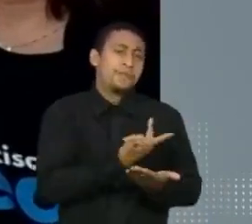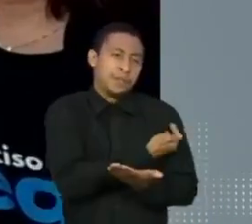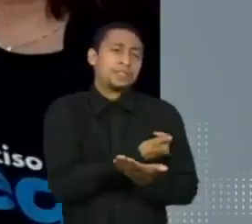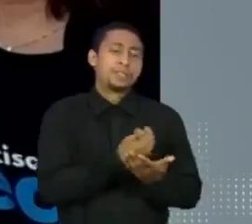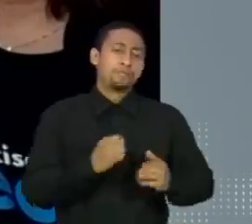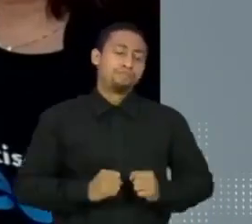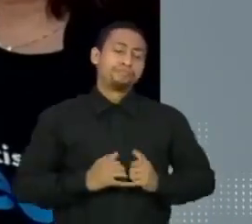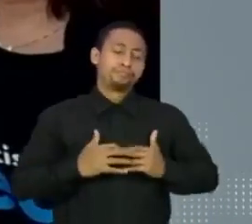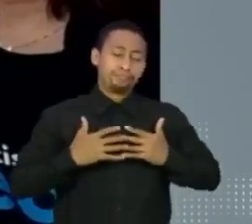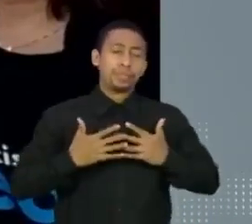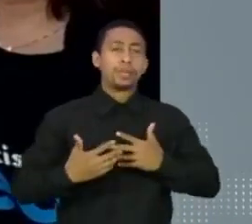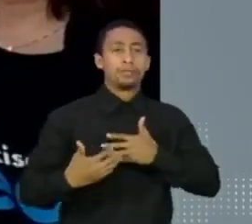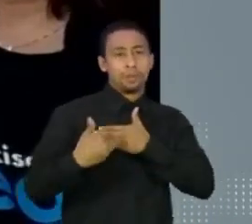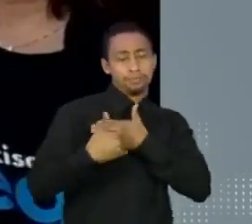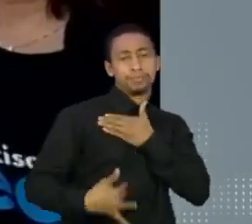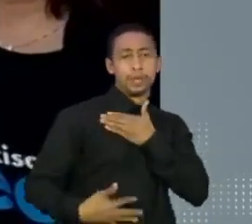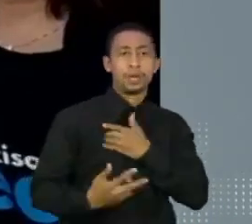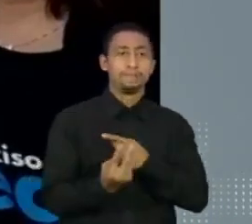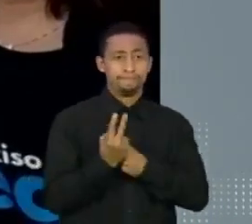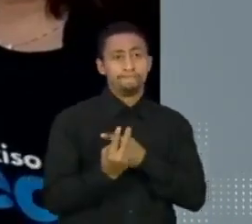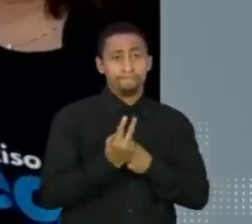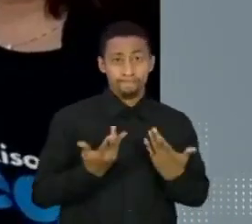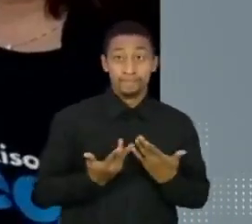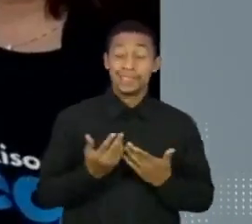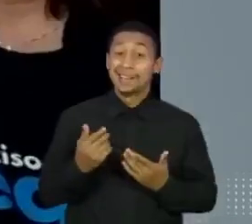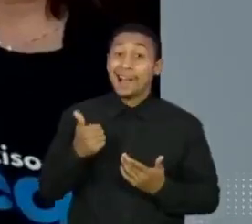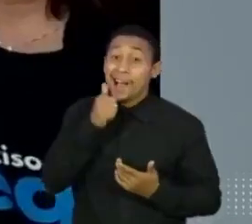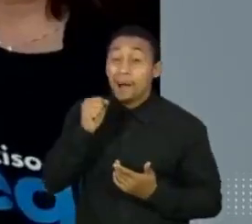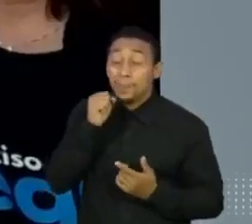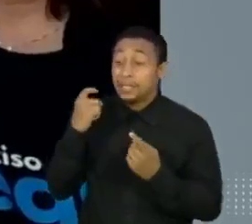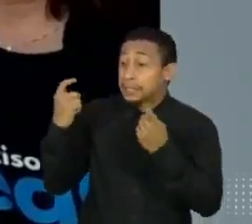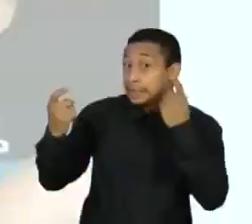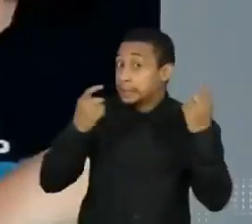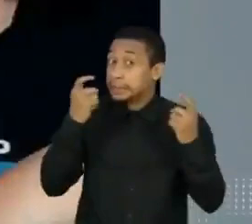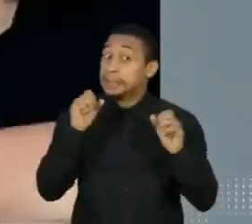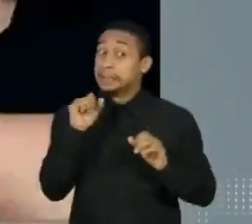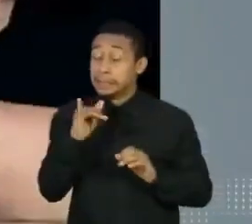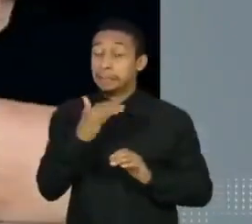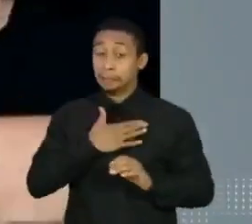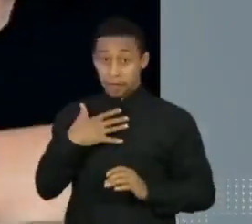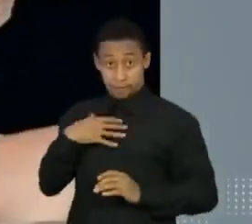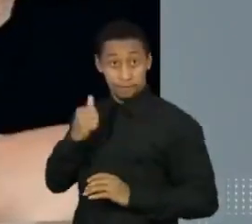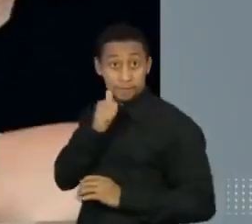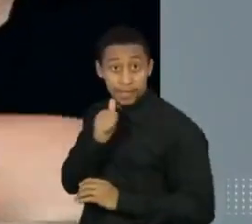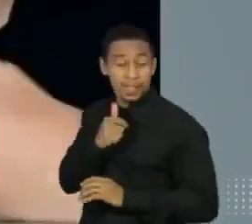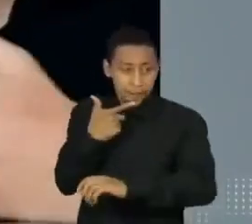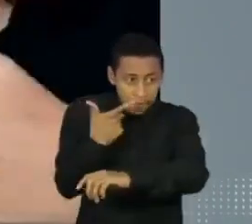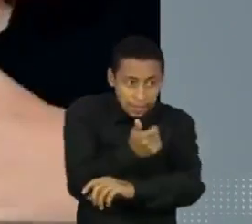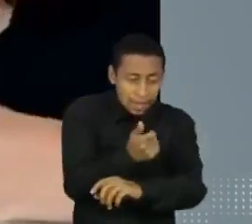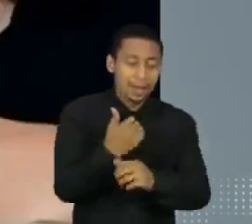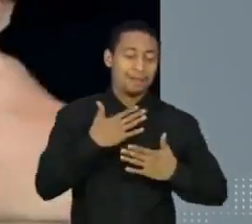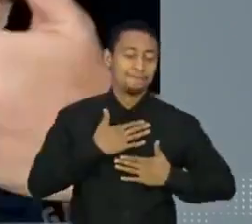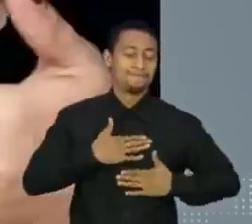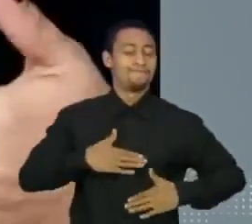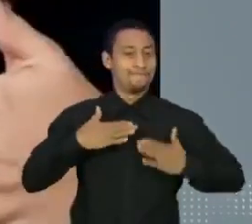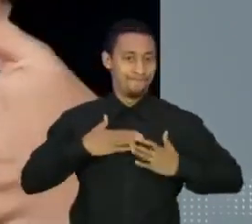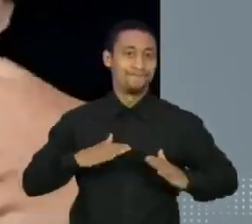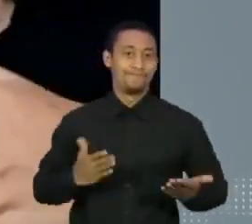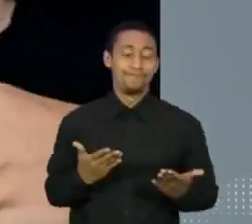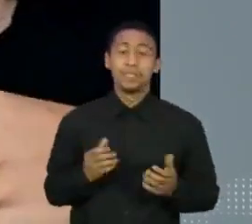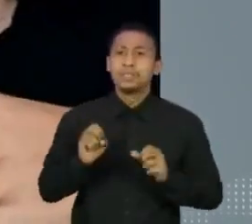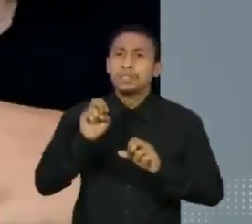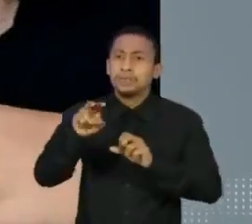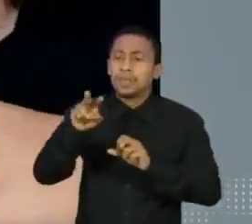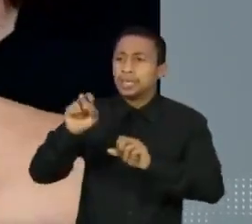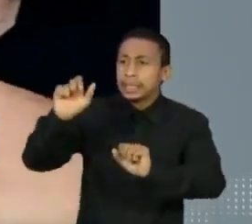eficazes. A mãe fica apreensiva. Se a filha fosse vacinada, ficaria mais tranquila. Nós temos visto aí pelos números, pelas